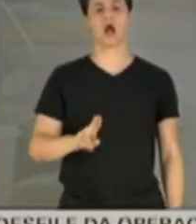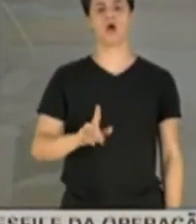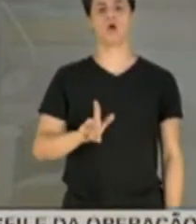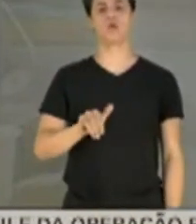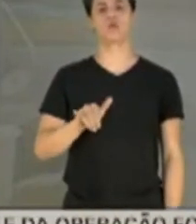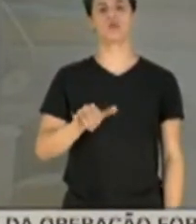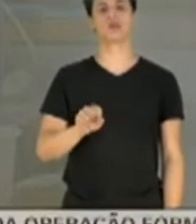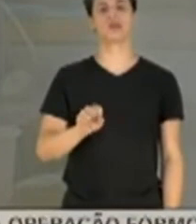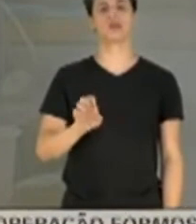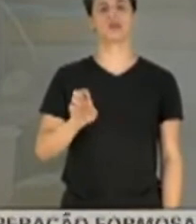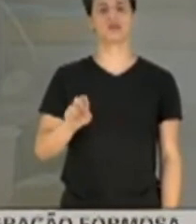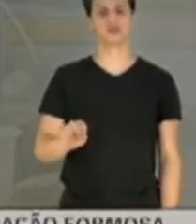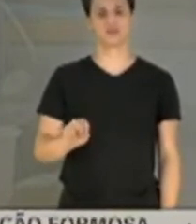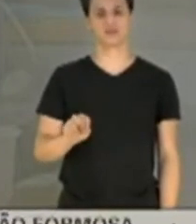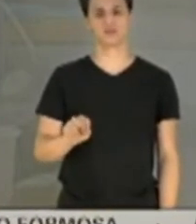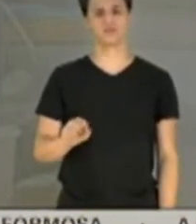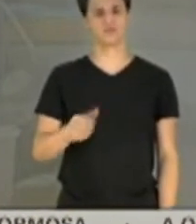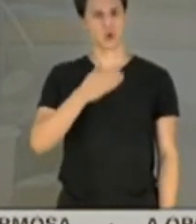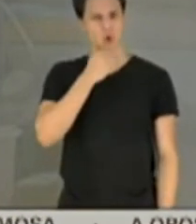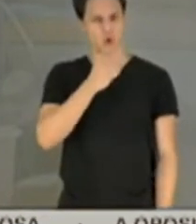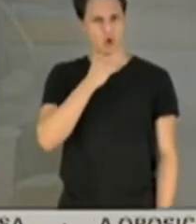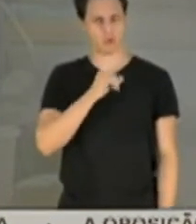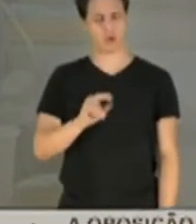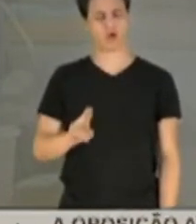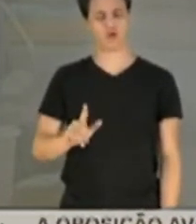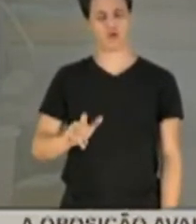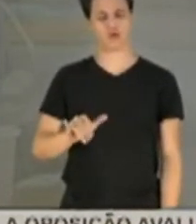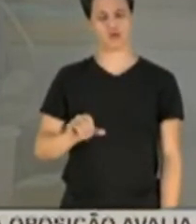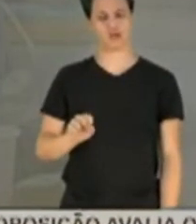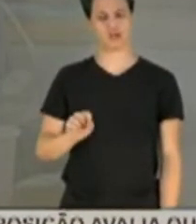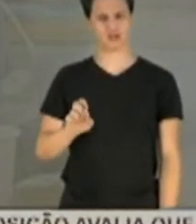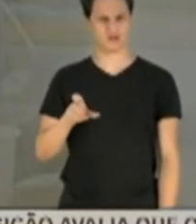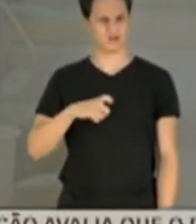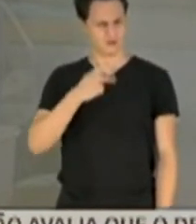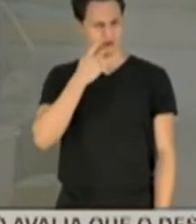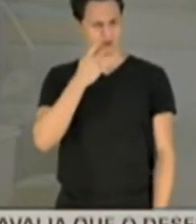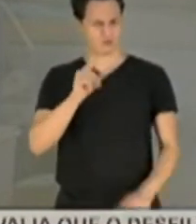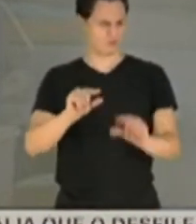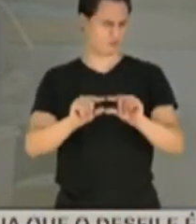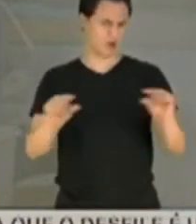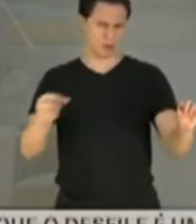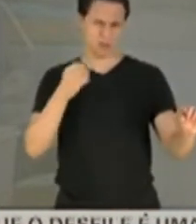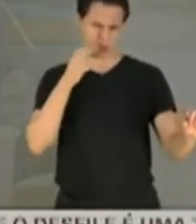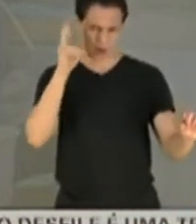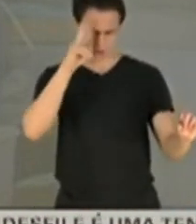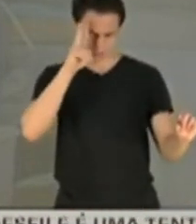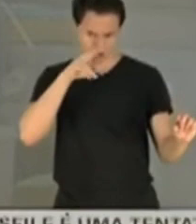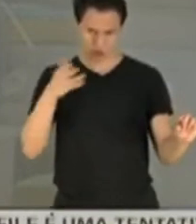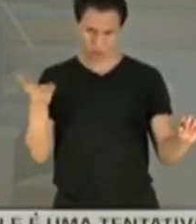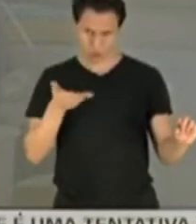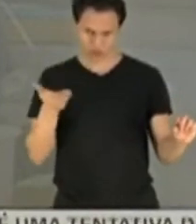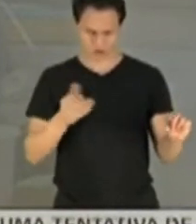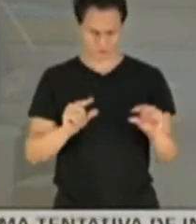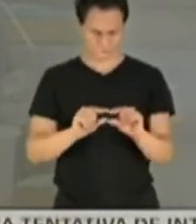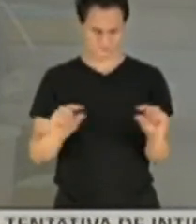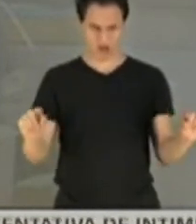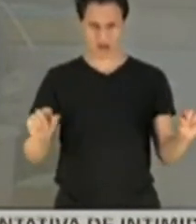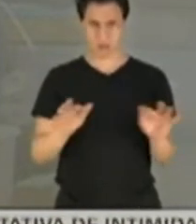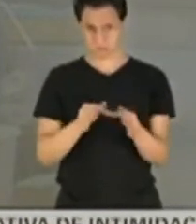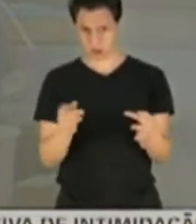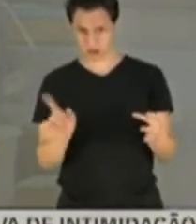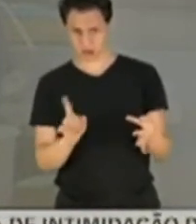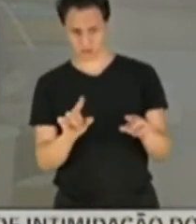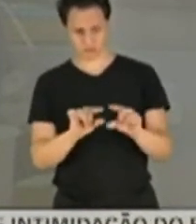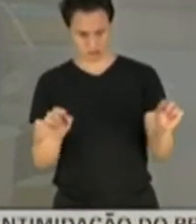Ulisses soltou uma frase uma vez, que é muito boa a gente relembrar hoje. Não só na frase, mas na sua